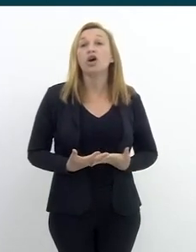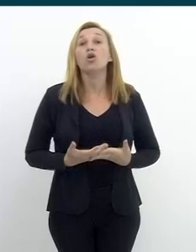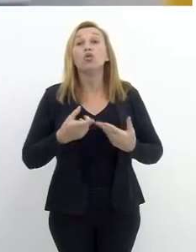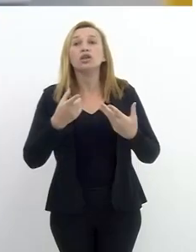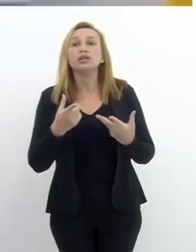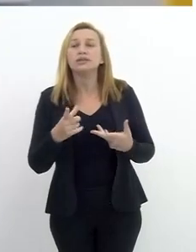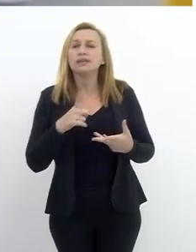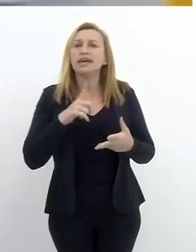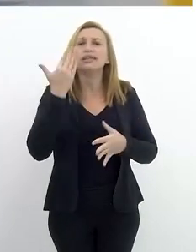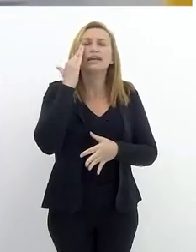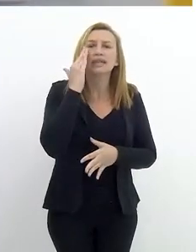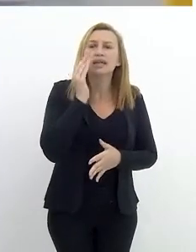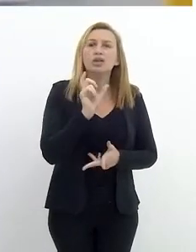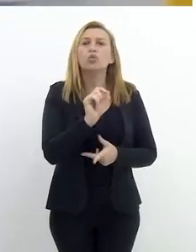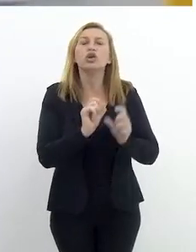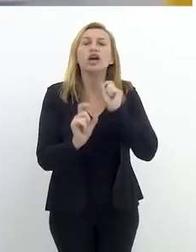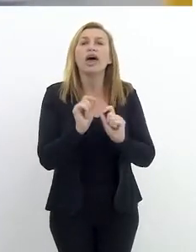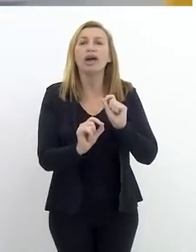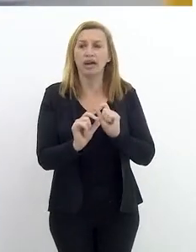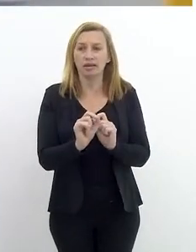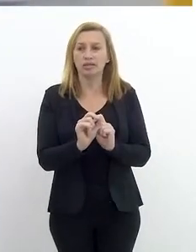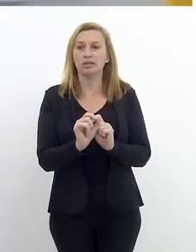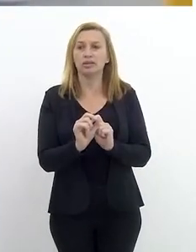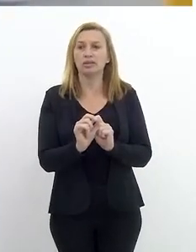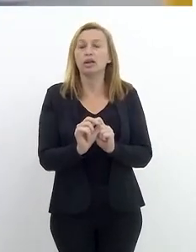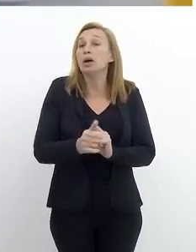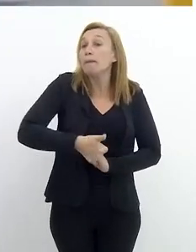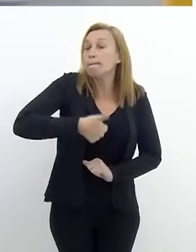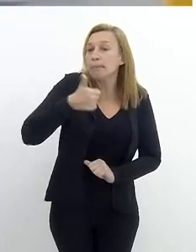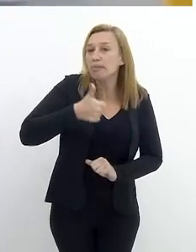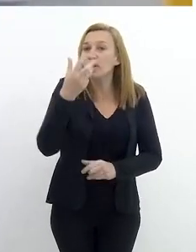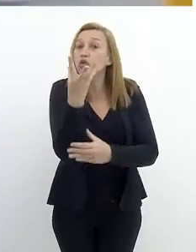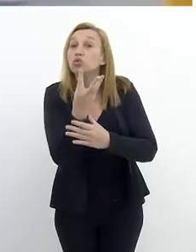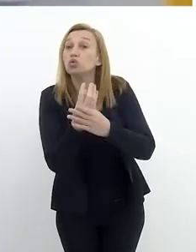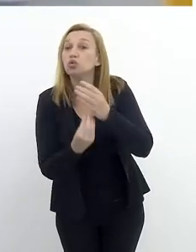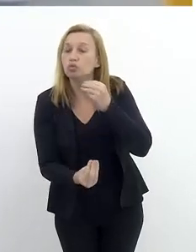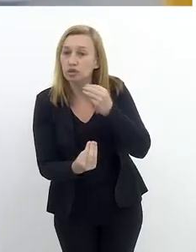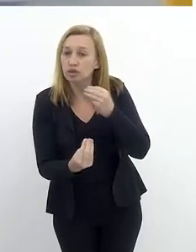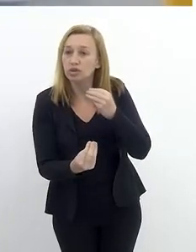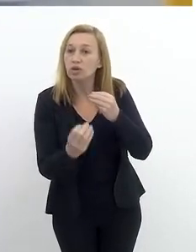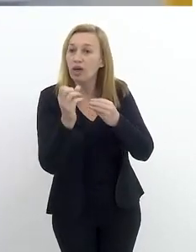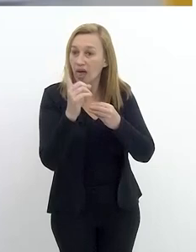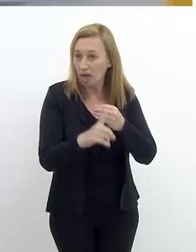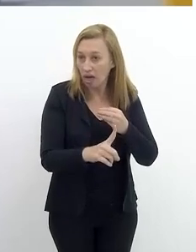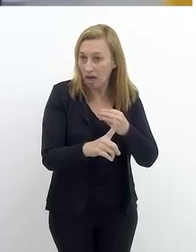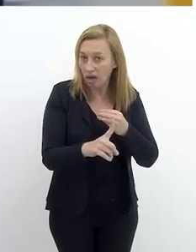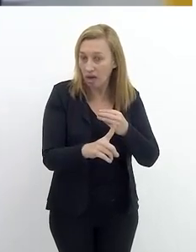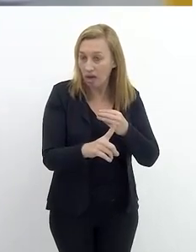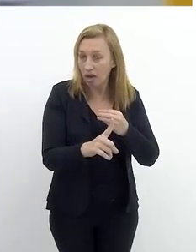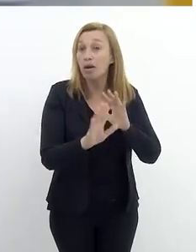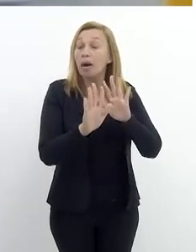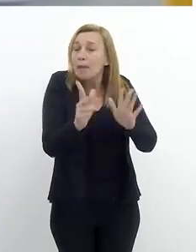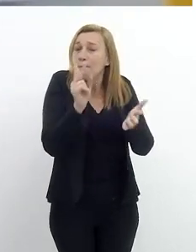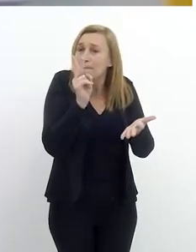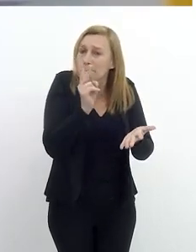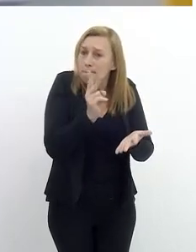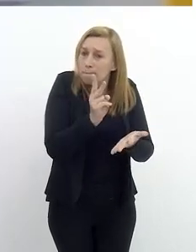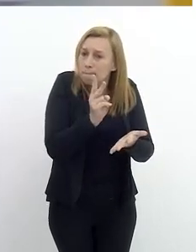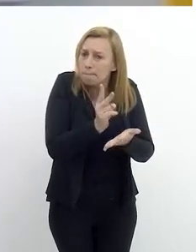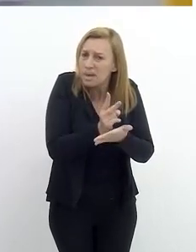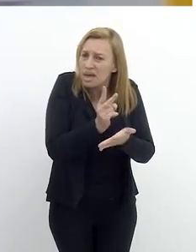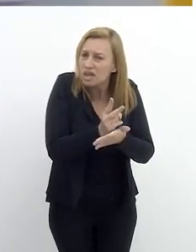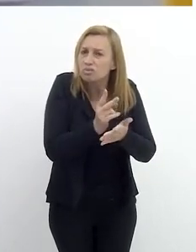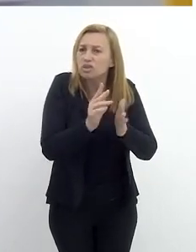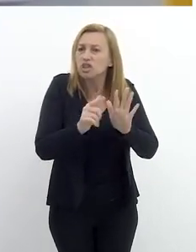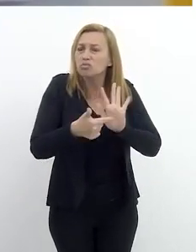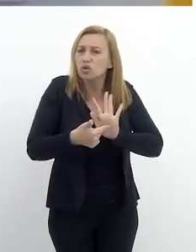o que a gente tem compreendido é que, primeiro, o desaparecimento ainda é um fenômeno que, apesar de, felizmente, já estar